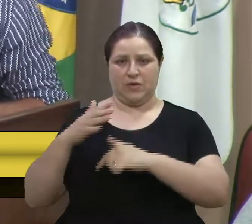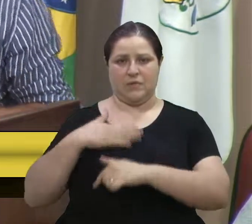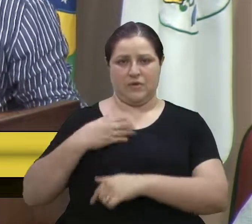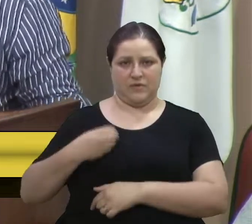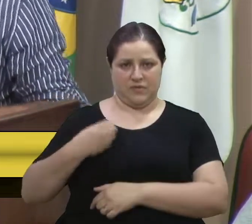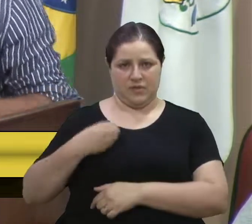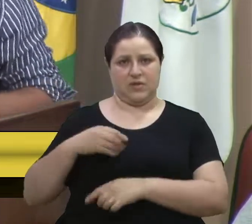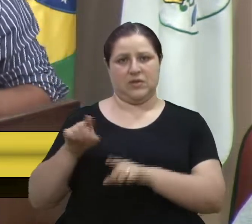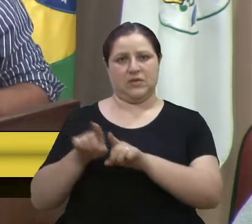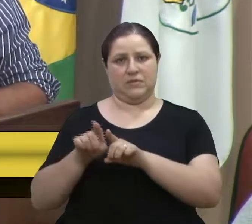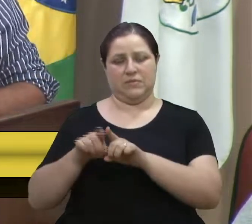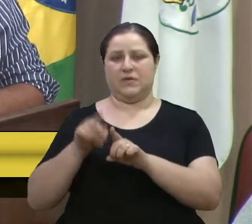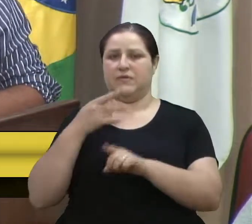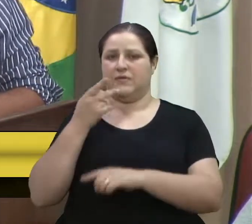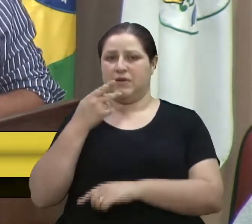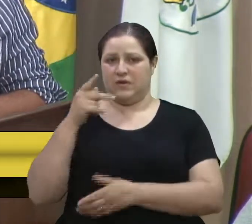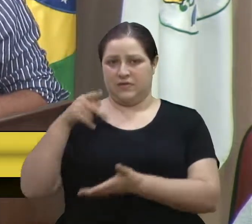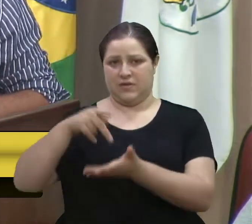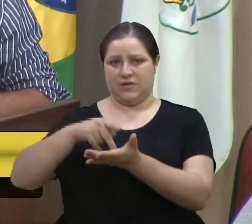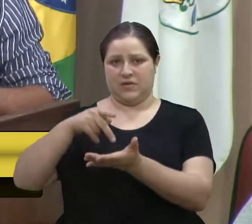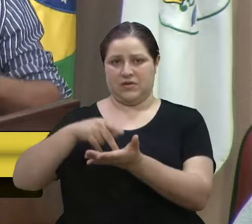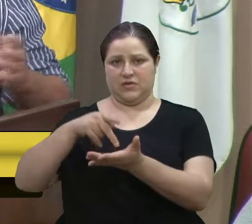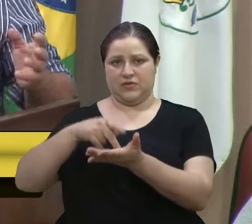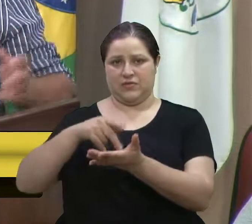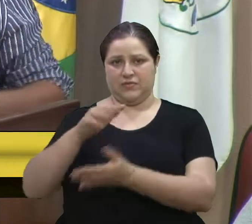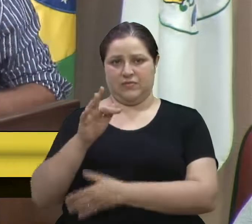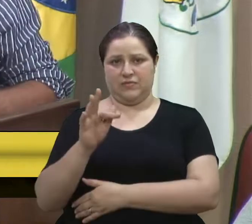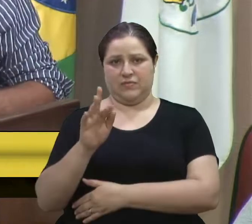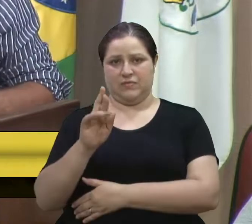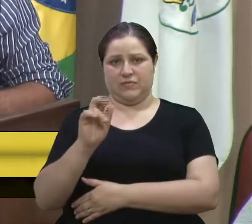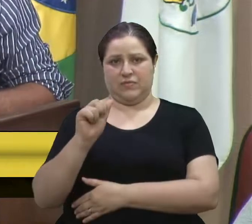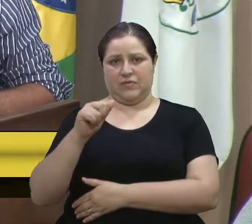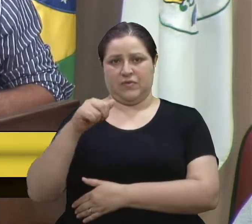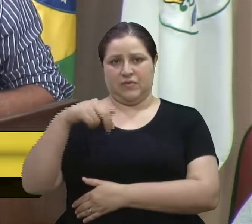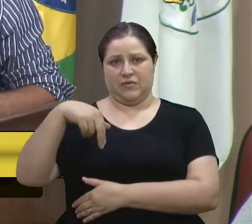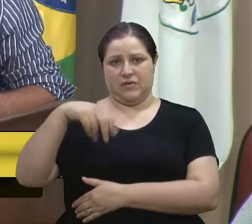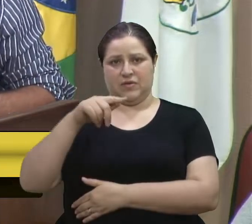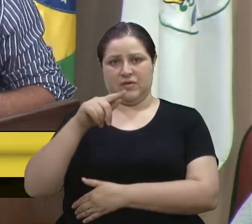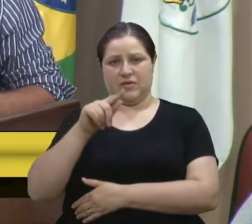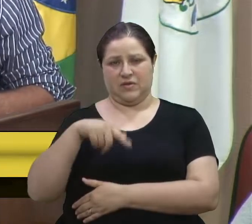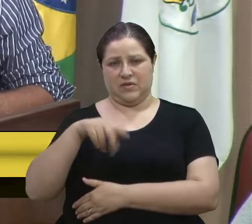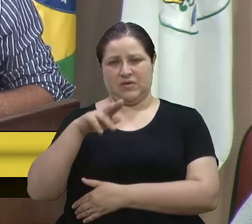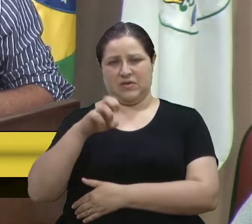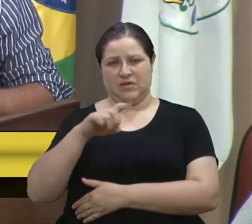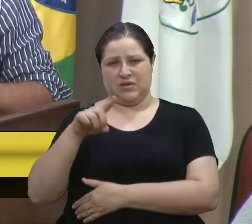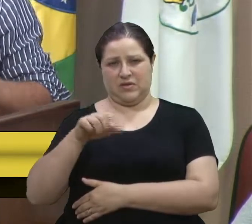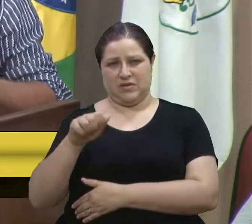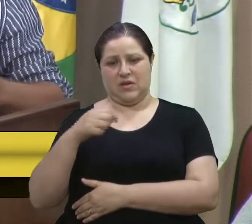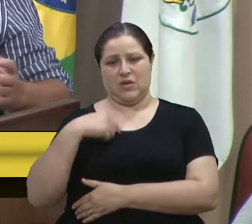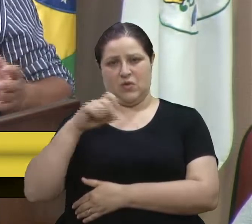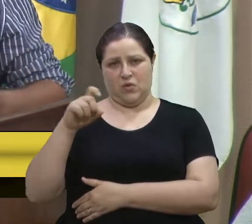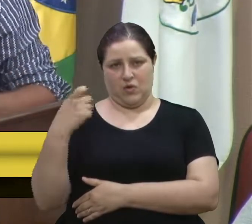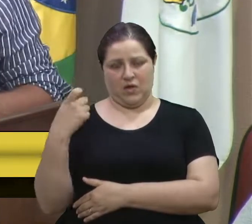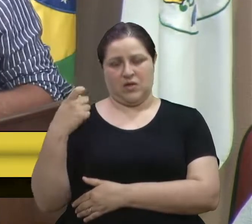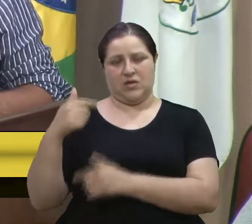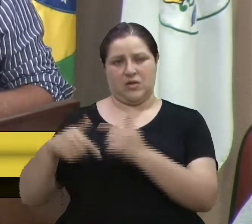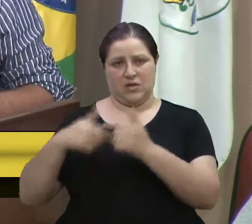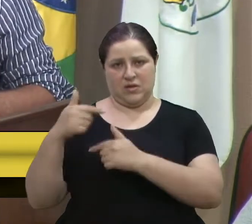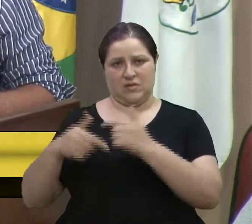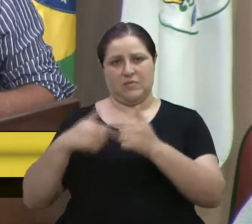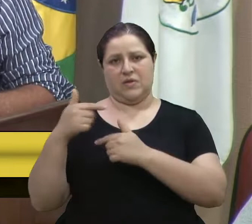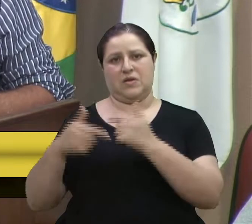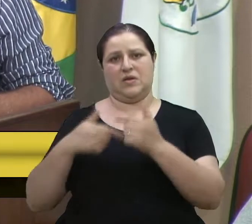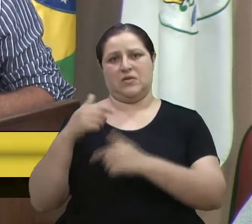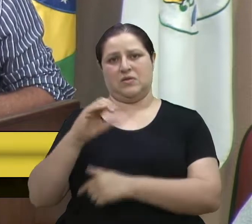pela franqueza. Isso foi quando eu era presidente do CPM das escolas, direção de